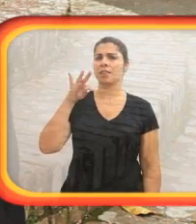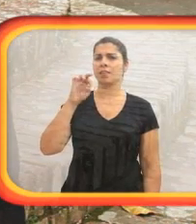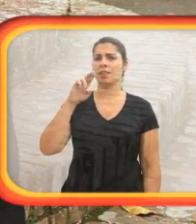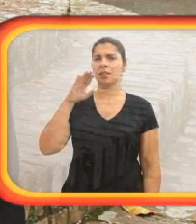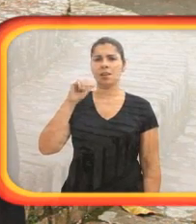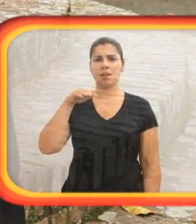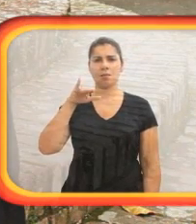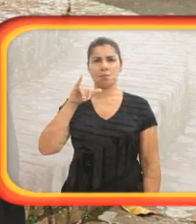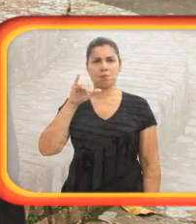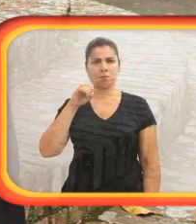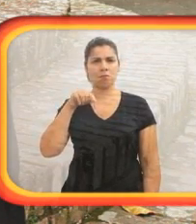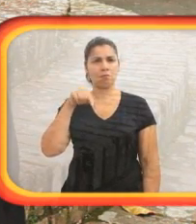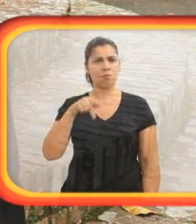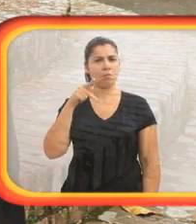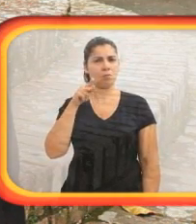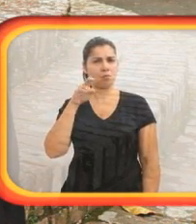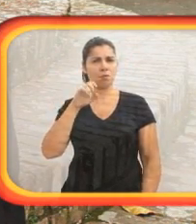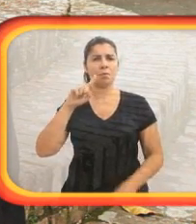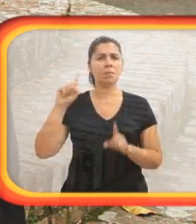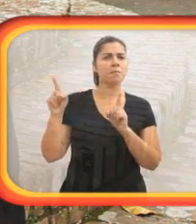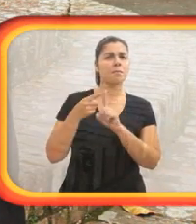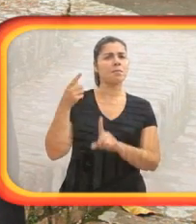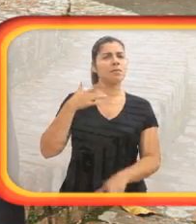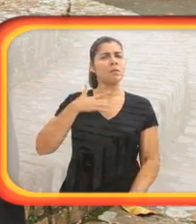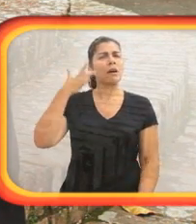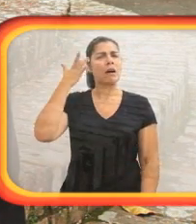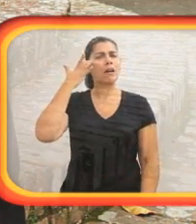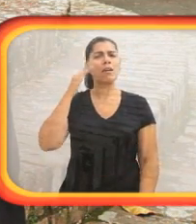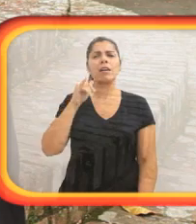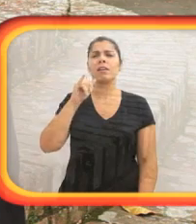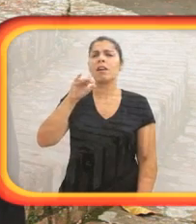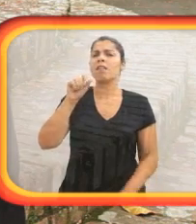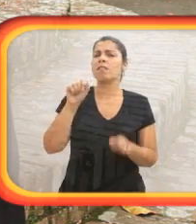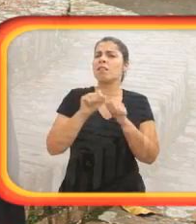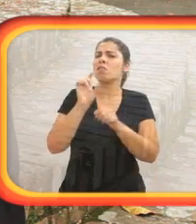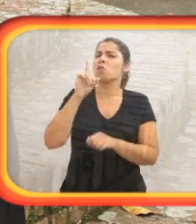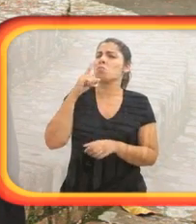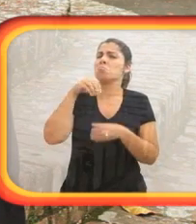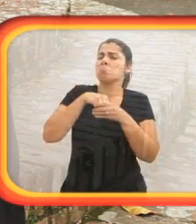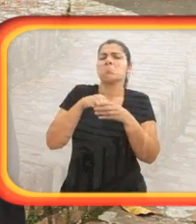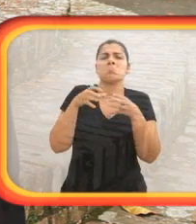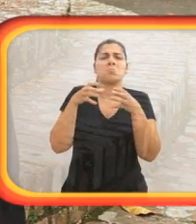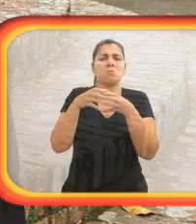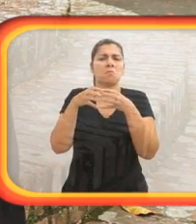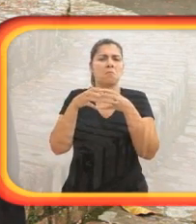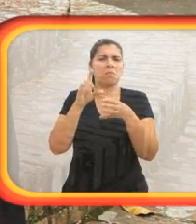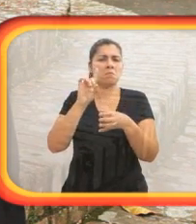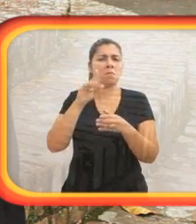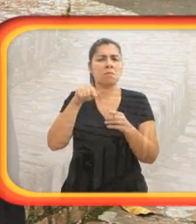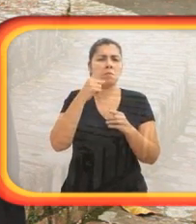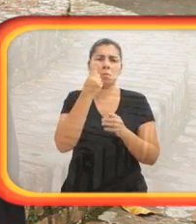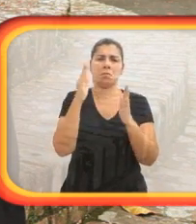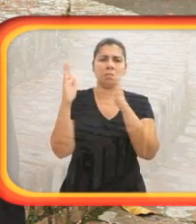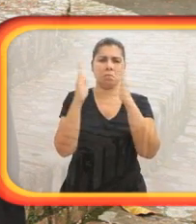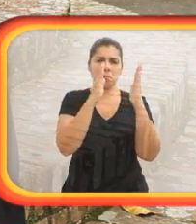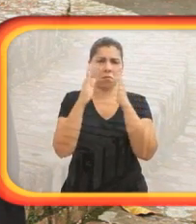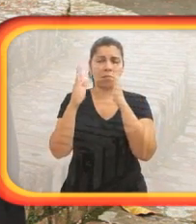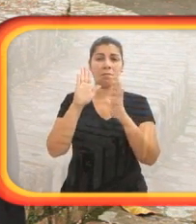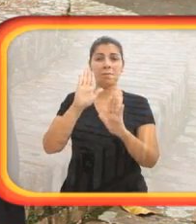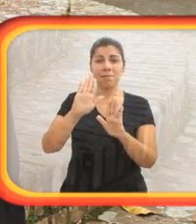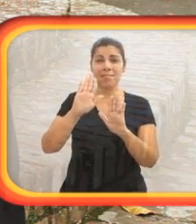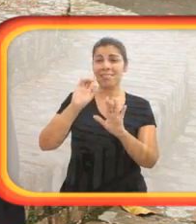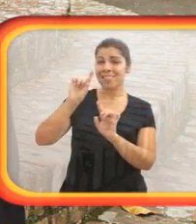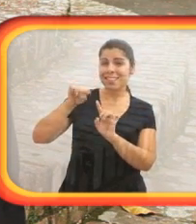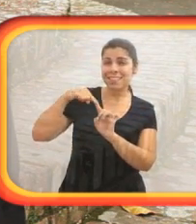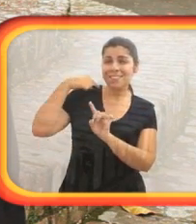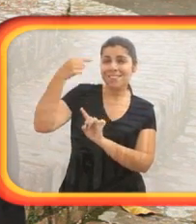fazer intercâmbio sim, aqui na PUC. Primeiro eu achava que